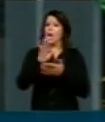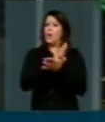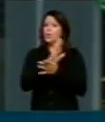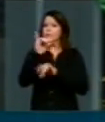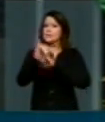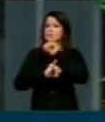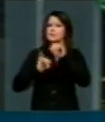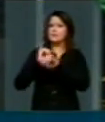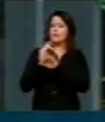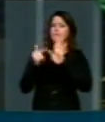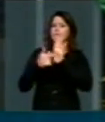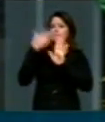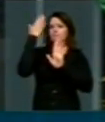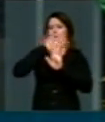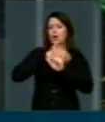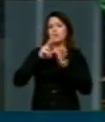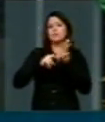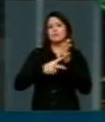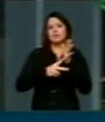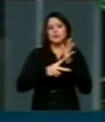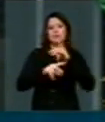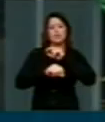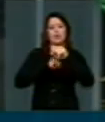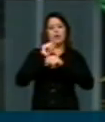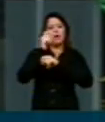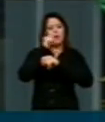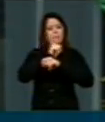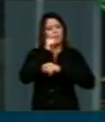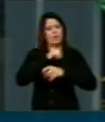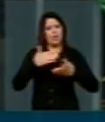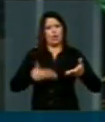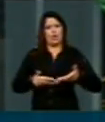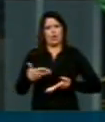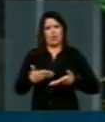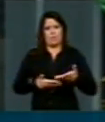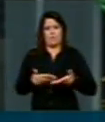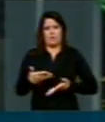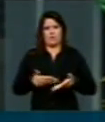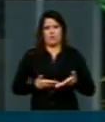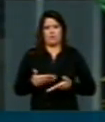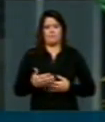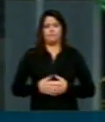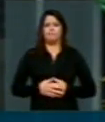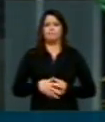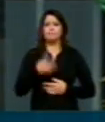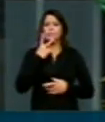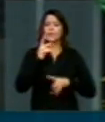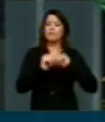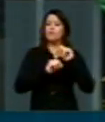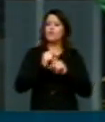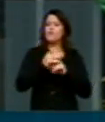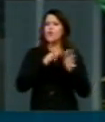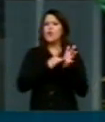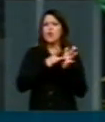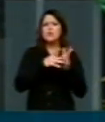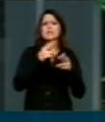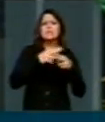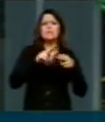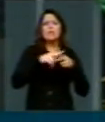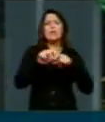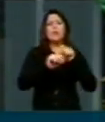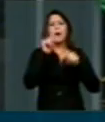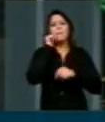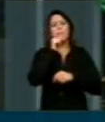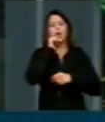de sindicatos, de trabalhadores domésticos, ele faz as simulações, uma